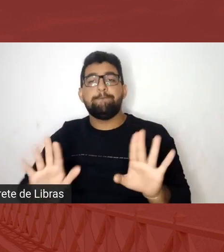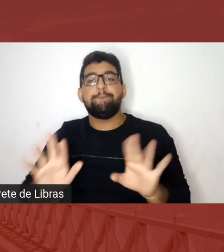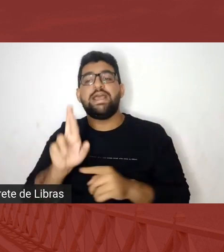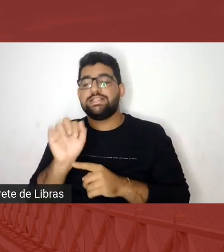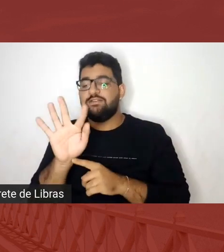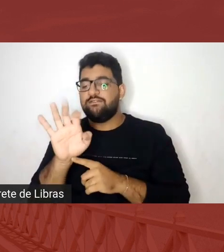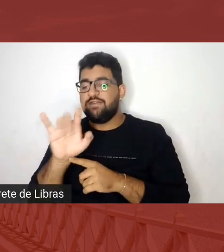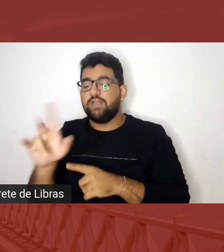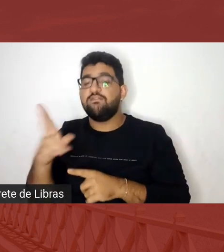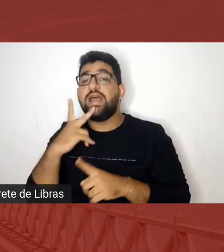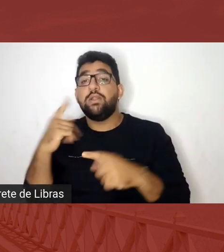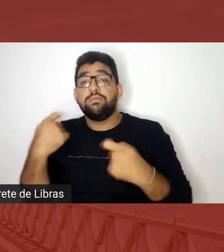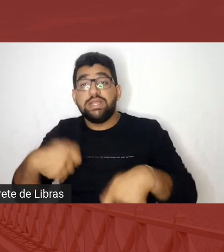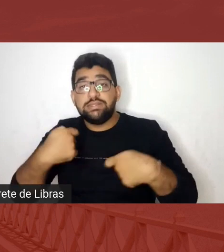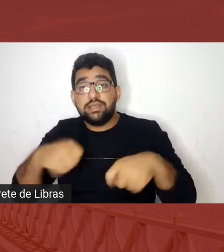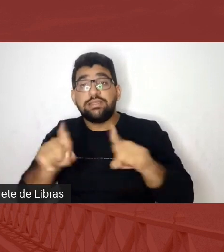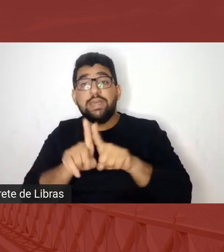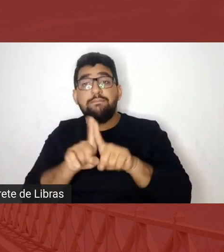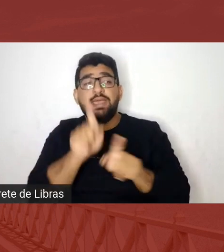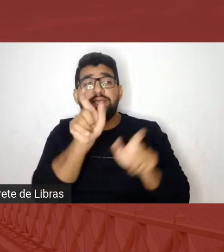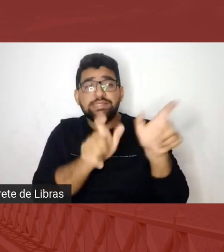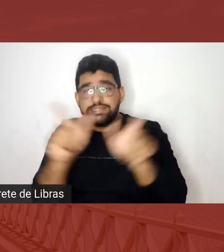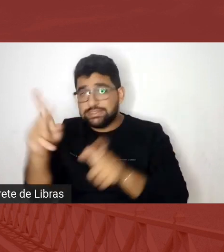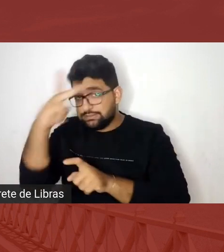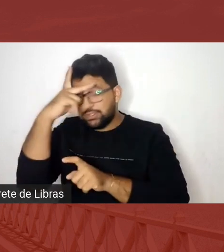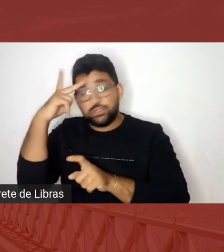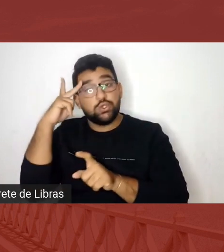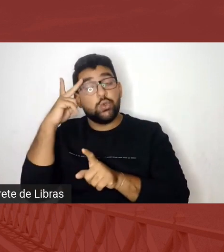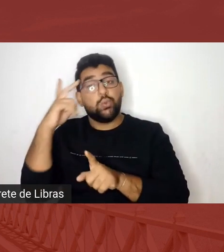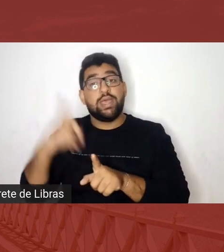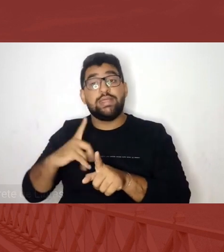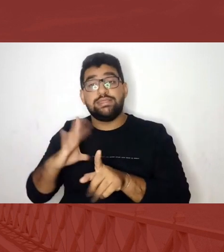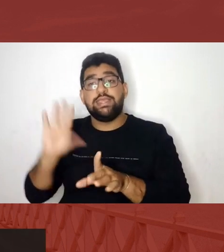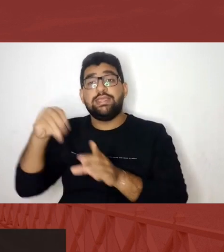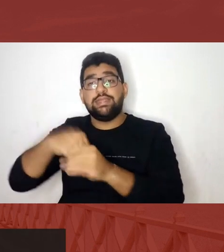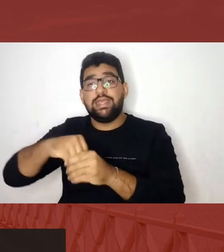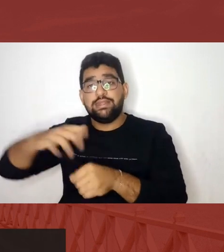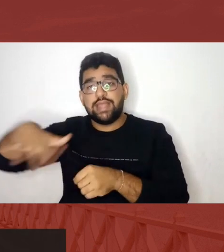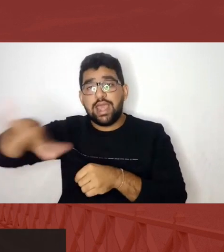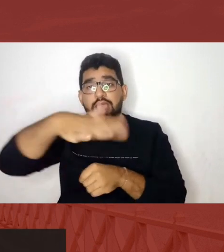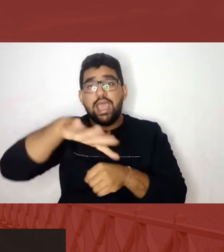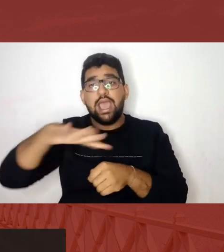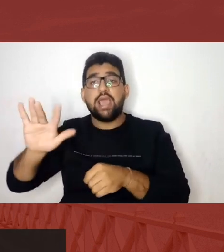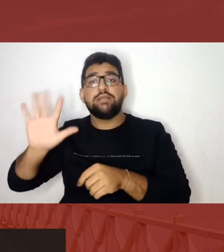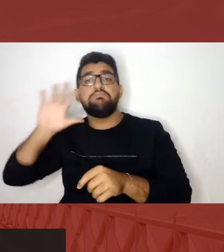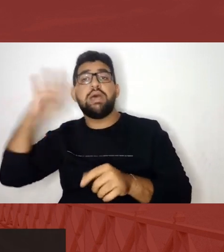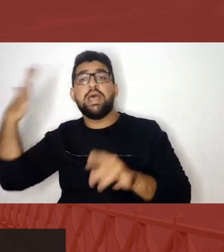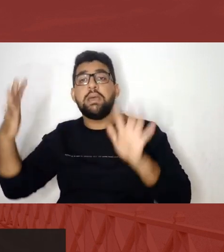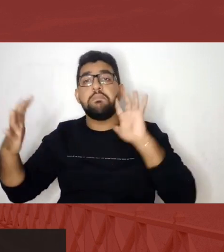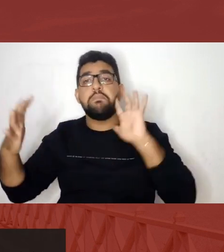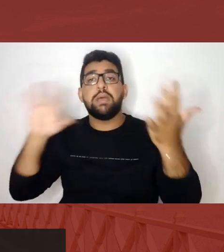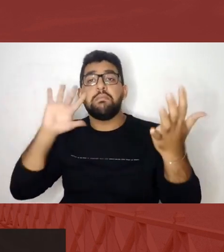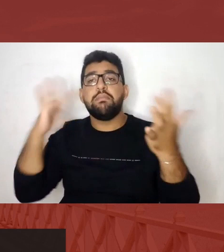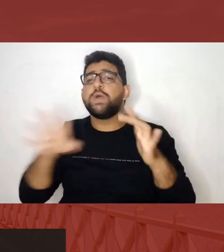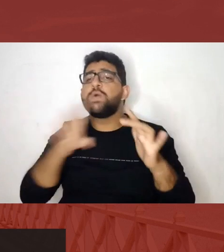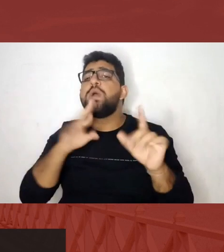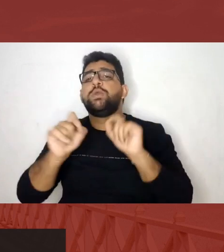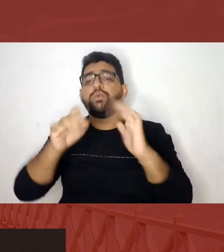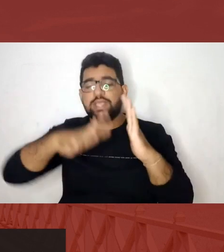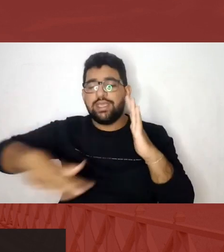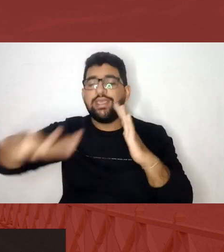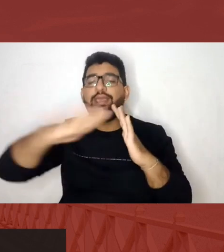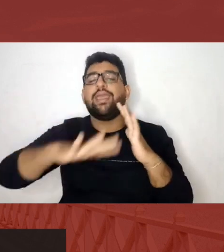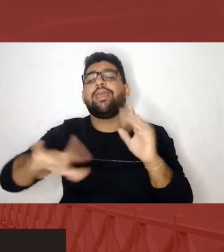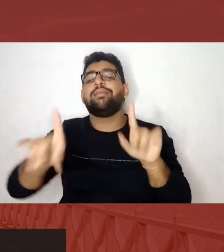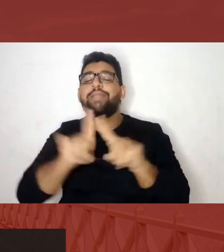necessário que essas pessoas que estão lá nos espaços de decisões conheçam o que é um terreiro, conheçam